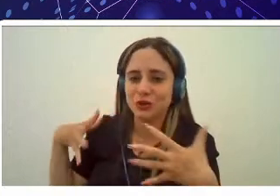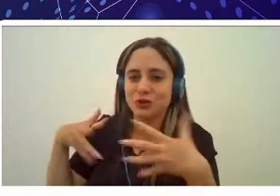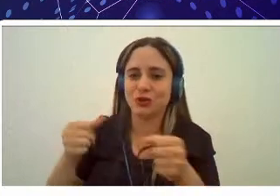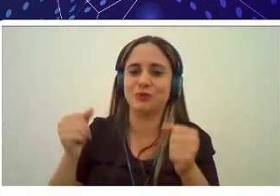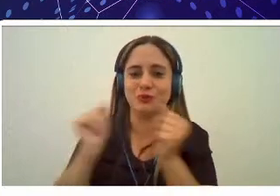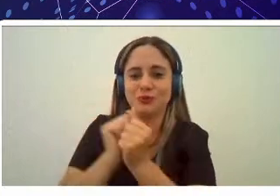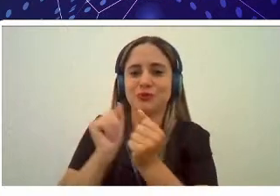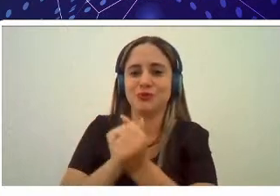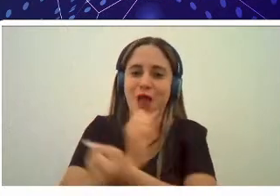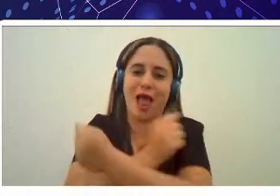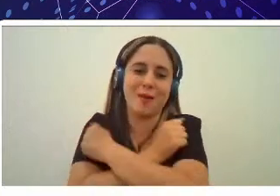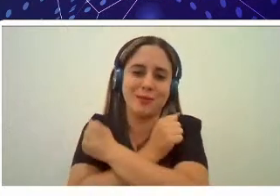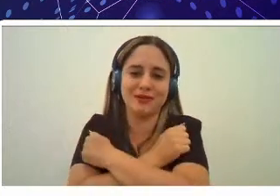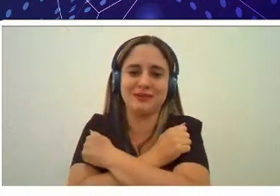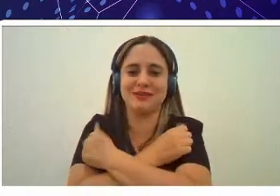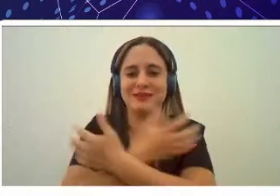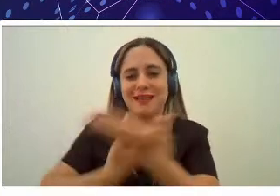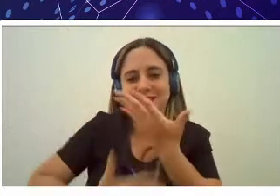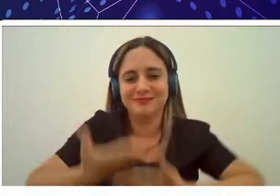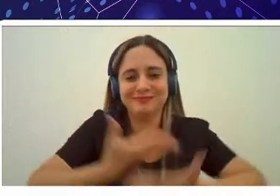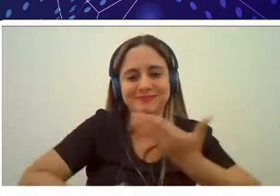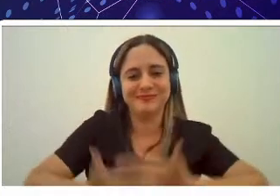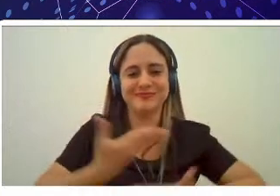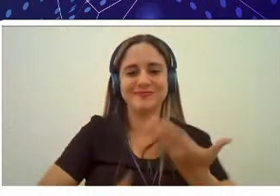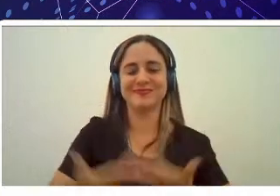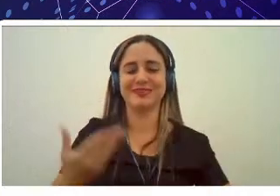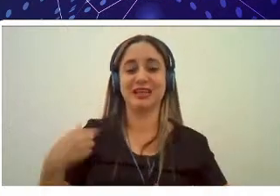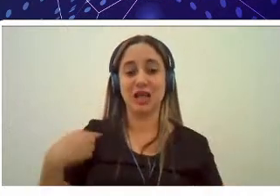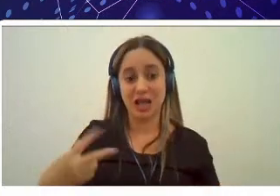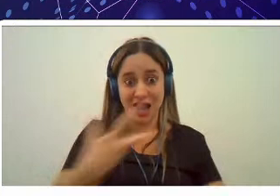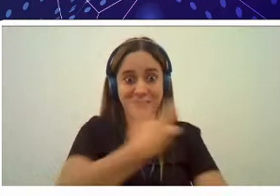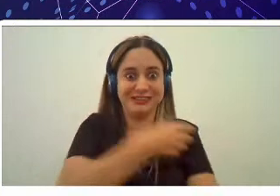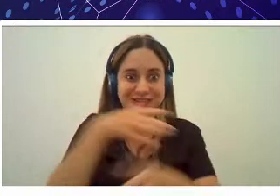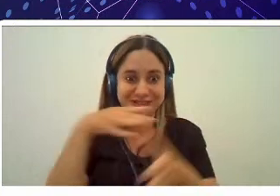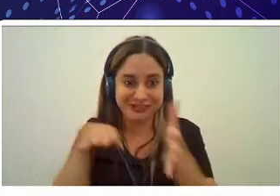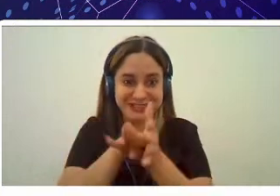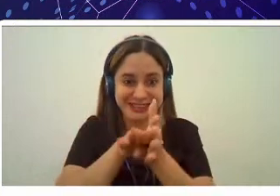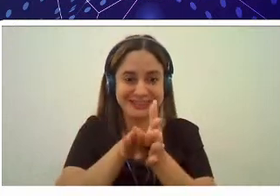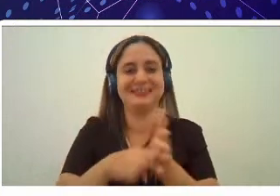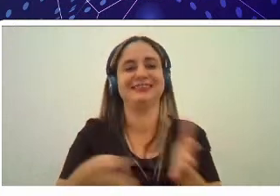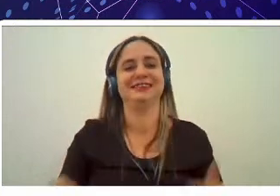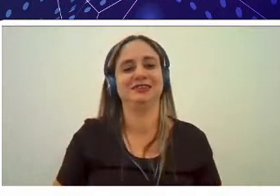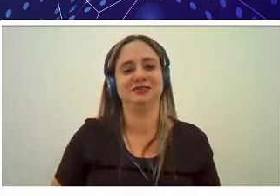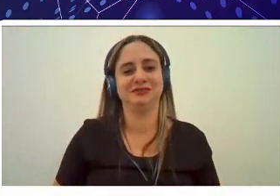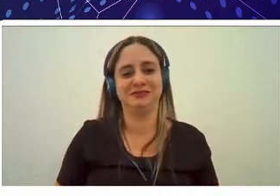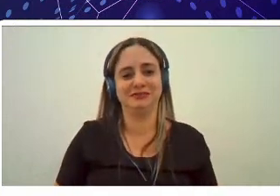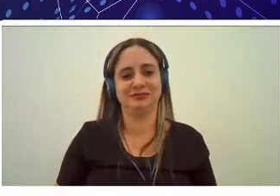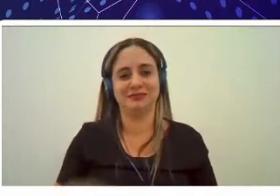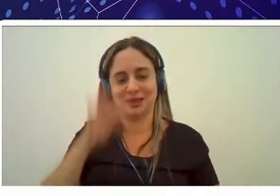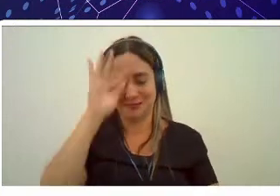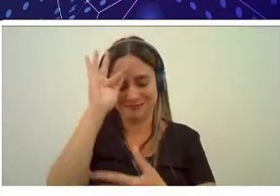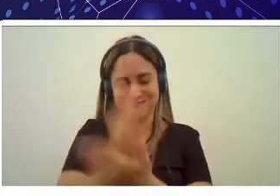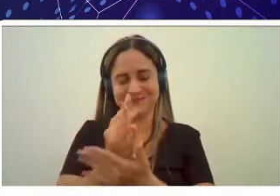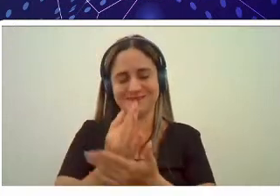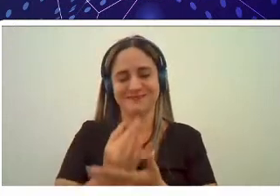abraçando confraternizando e que a vacina está chegando e tenhamos fé vai dar tudo certo